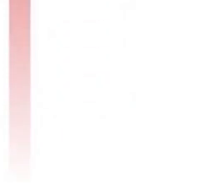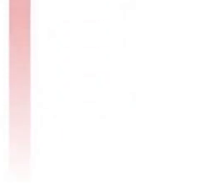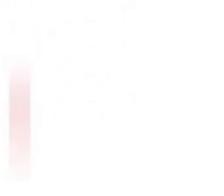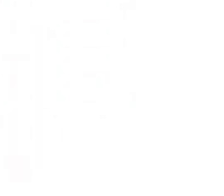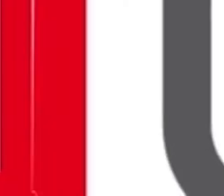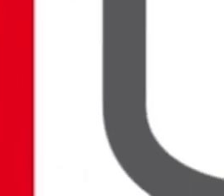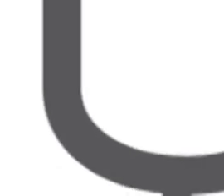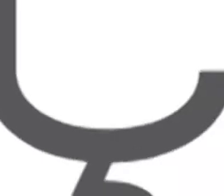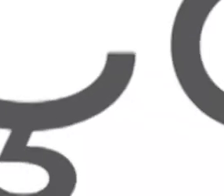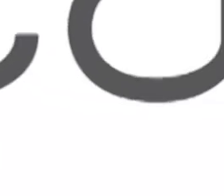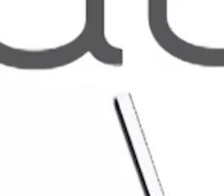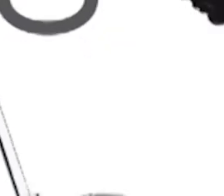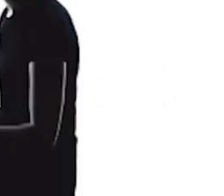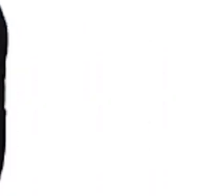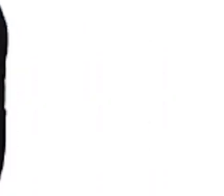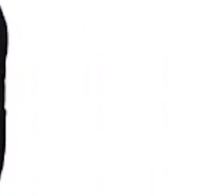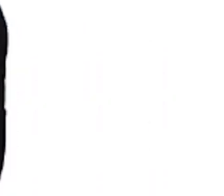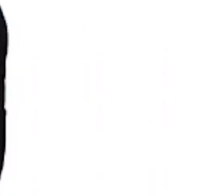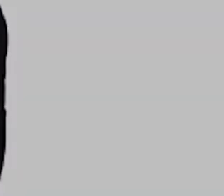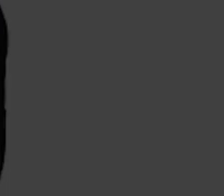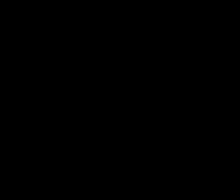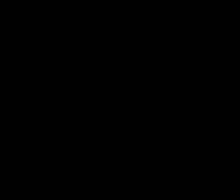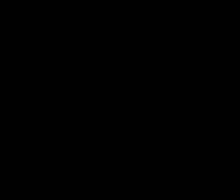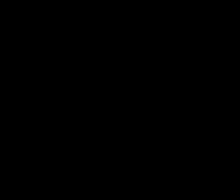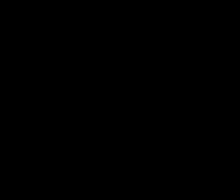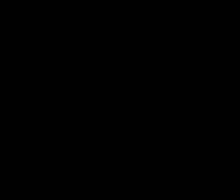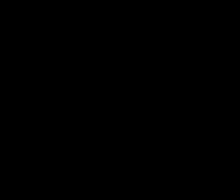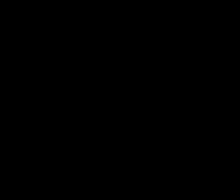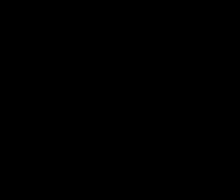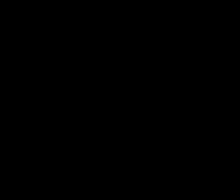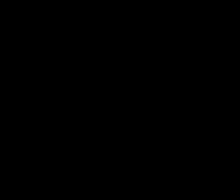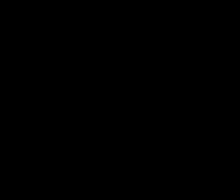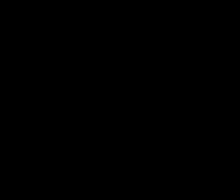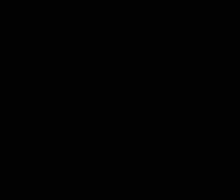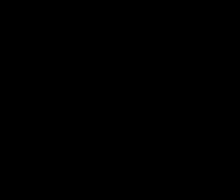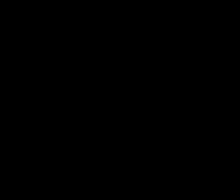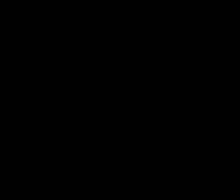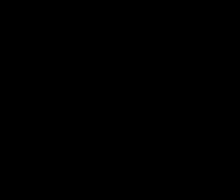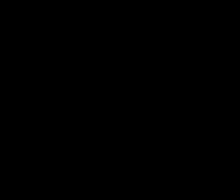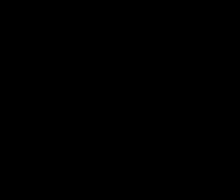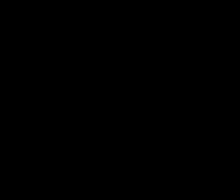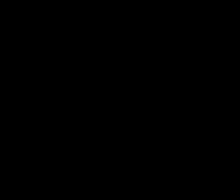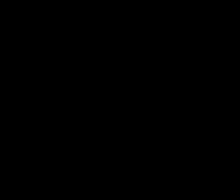tchau. A CIDADE NO